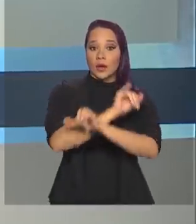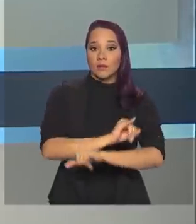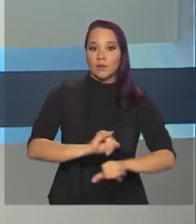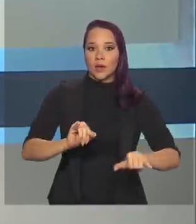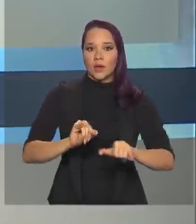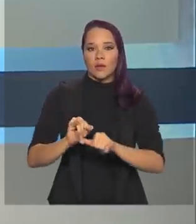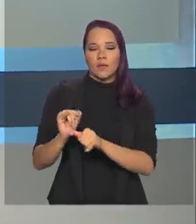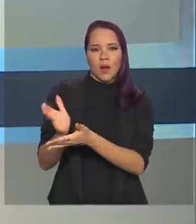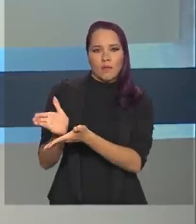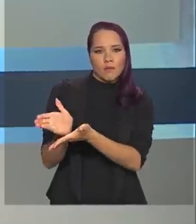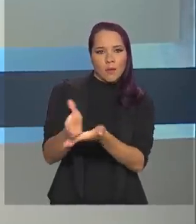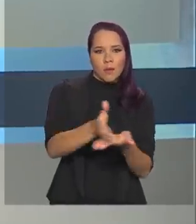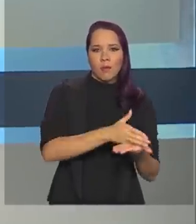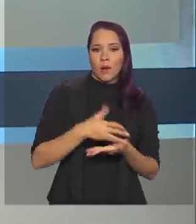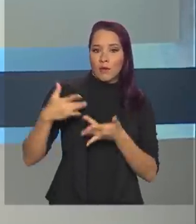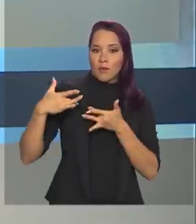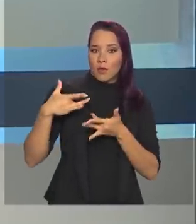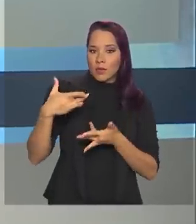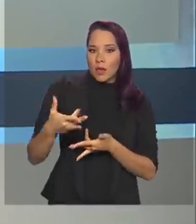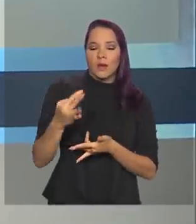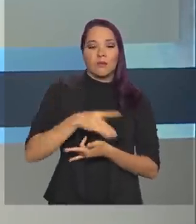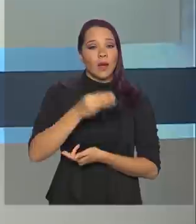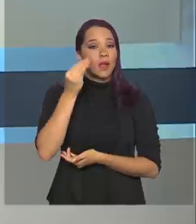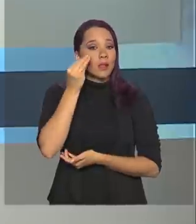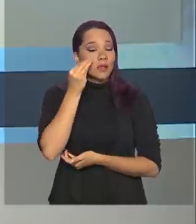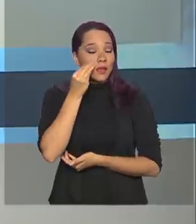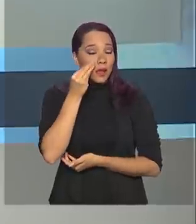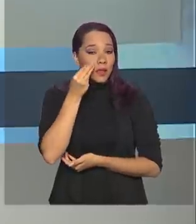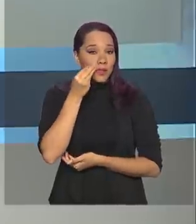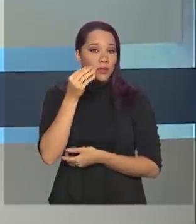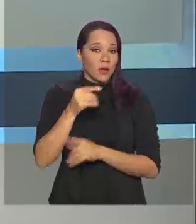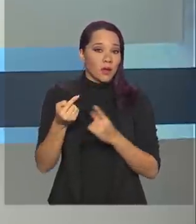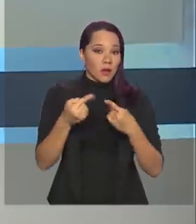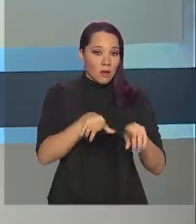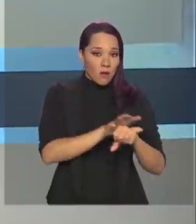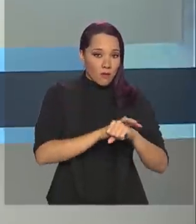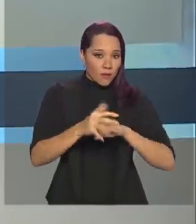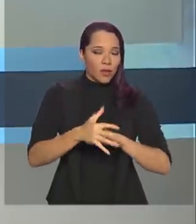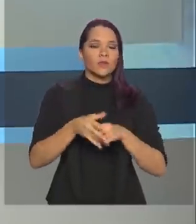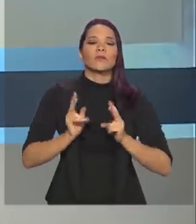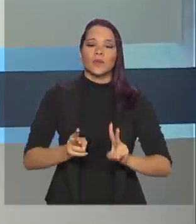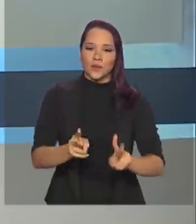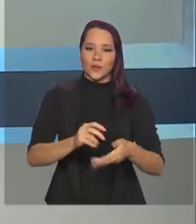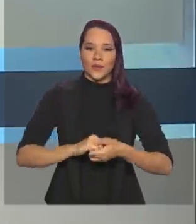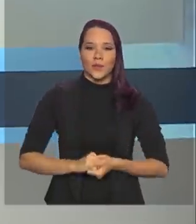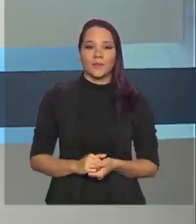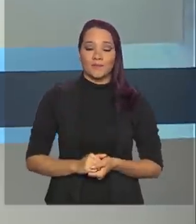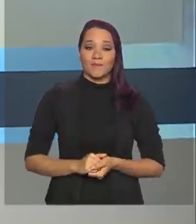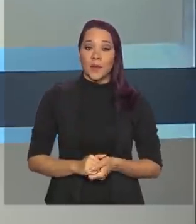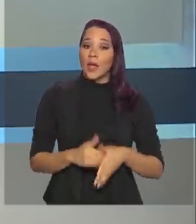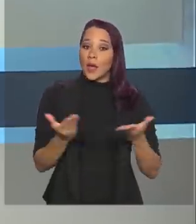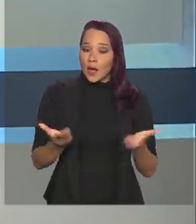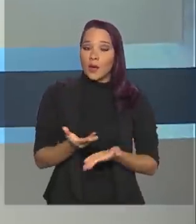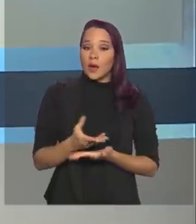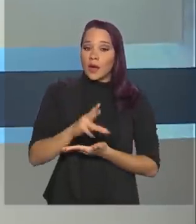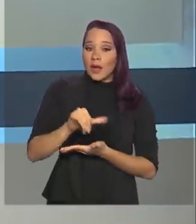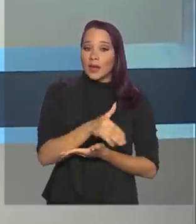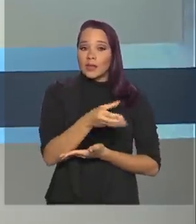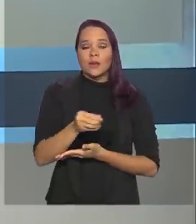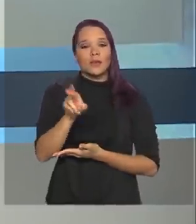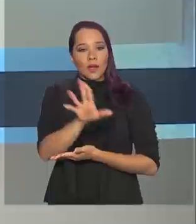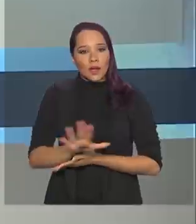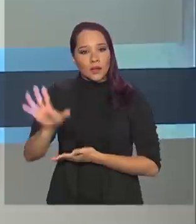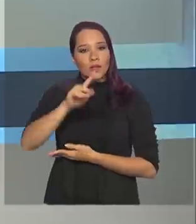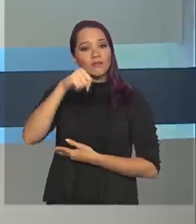recrutar voluntários para testes com medicamento contra o novo coronavírus continua. Dessa vez, a ação foi numa